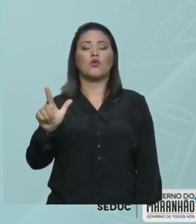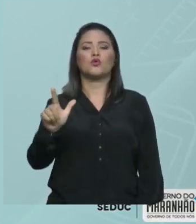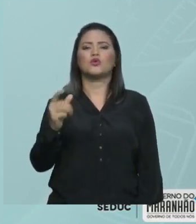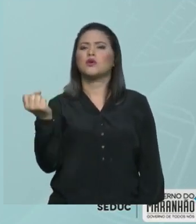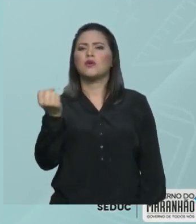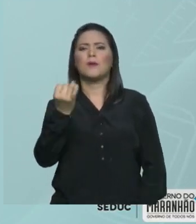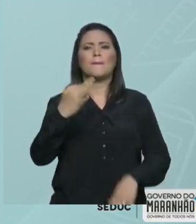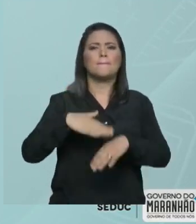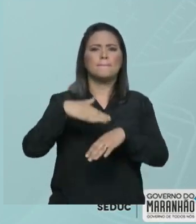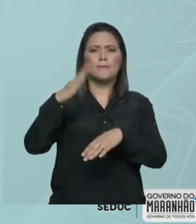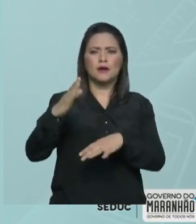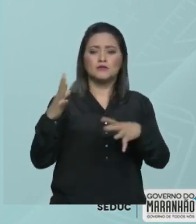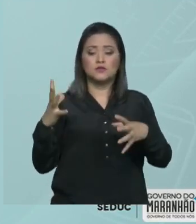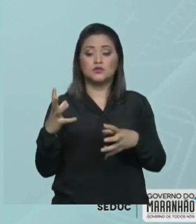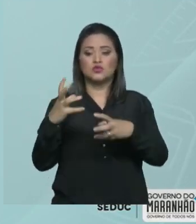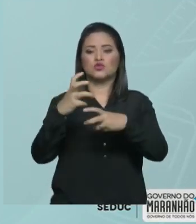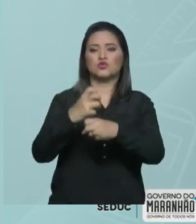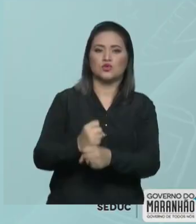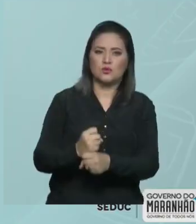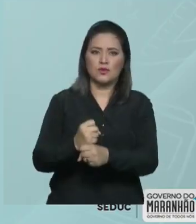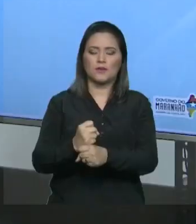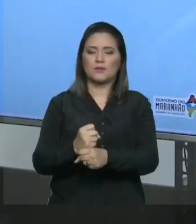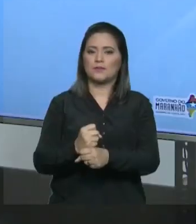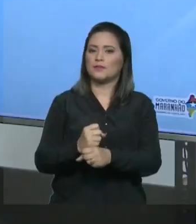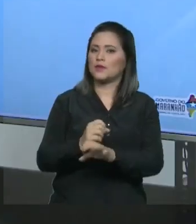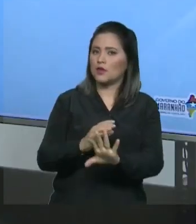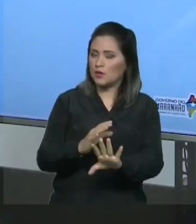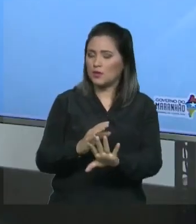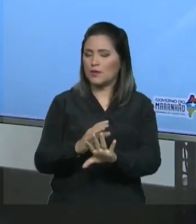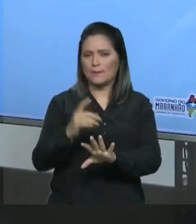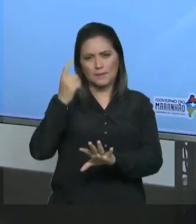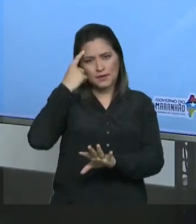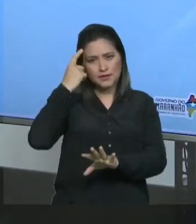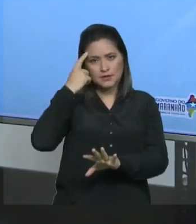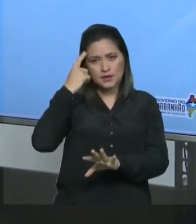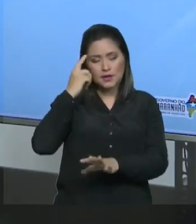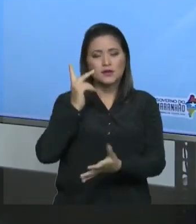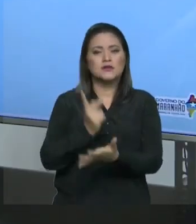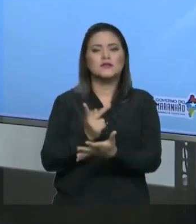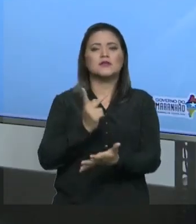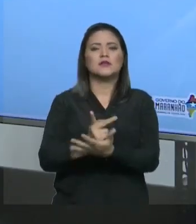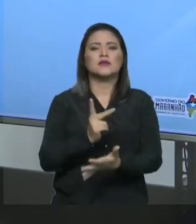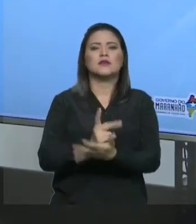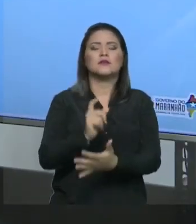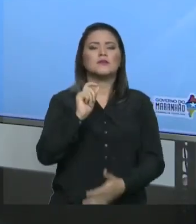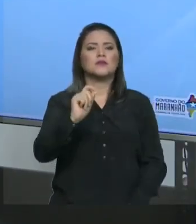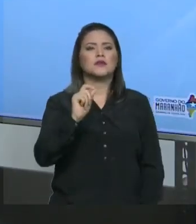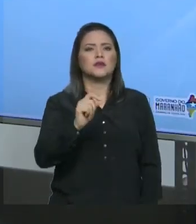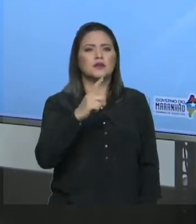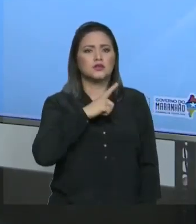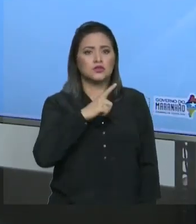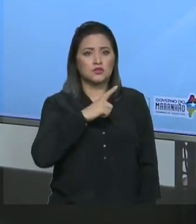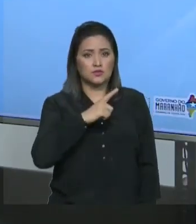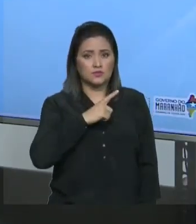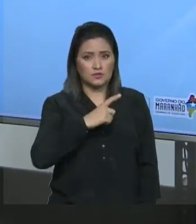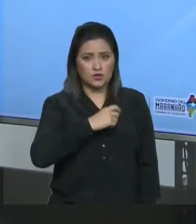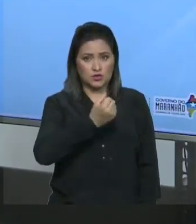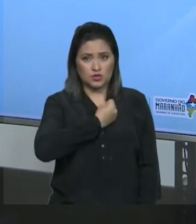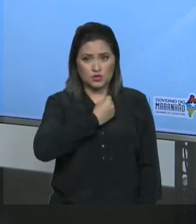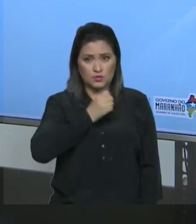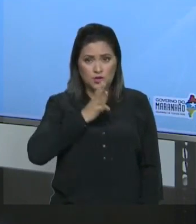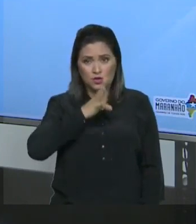são adicionados a este. Então, pensa comigo. Sempre que eu tiver um número, um algarismo romano,